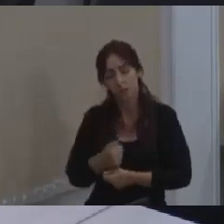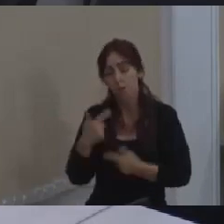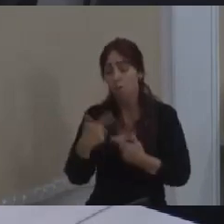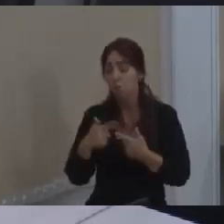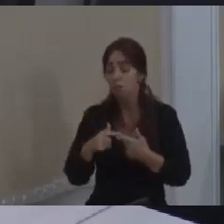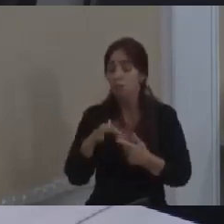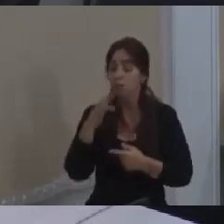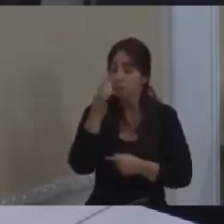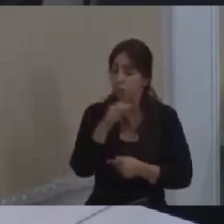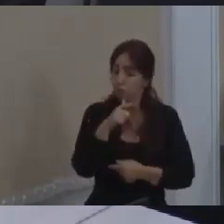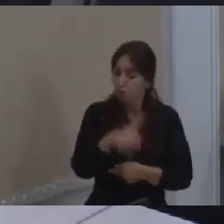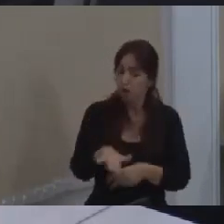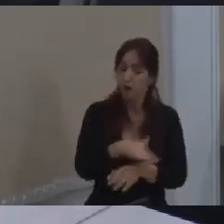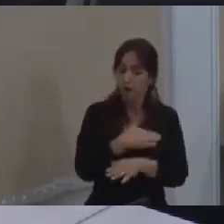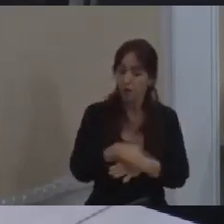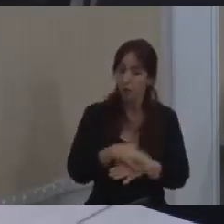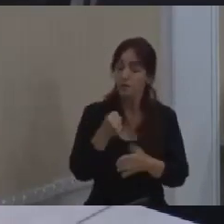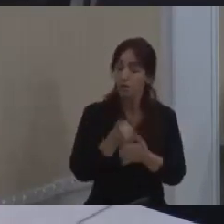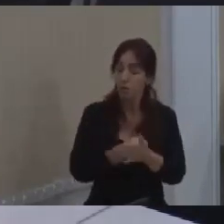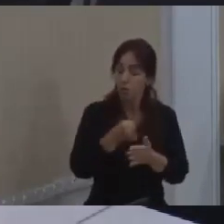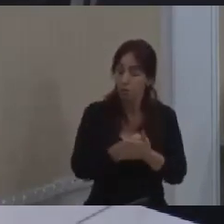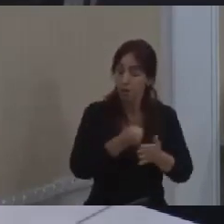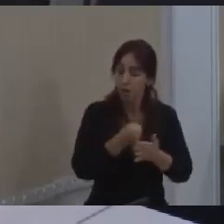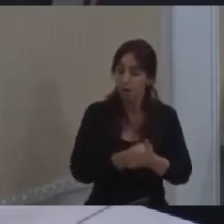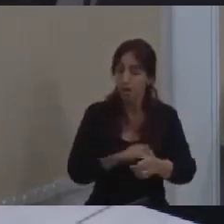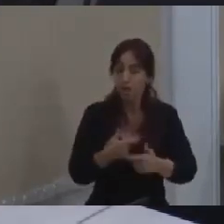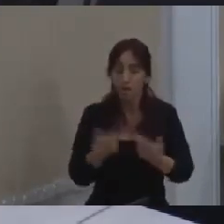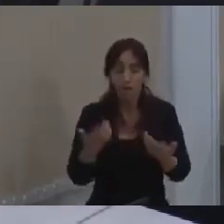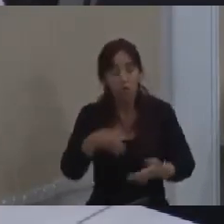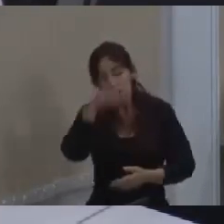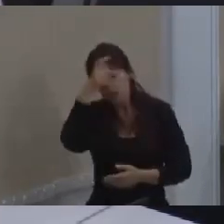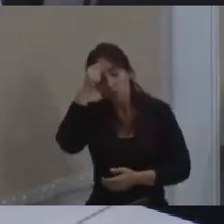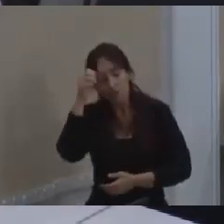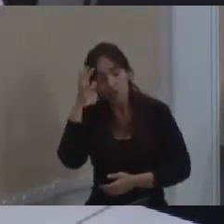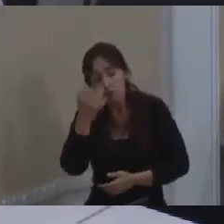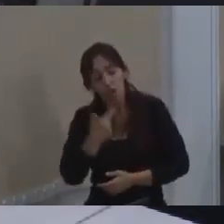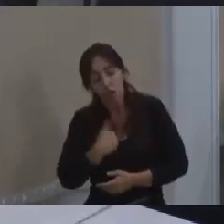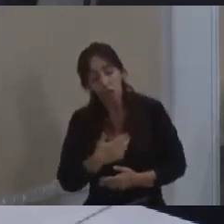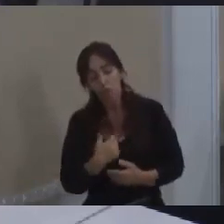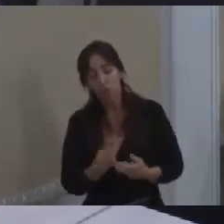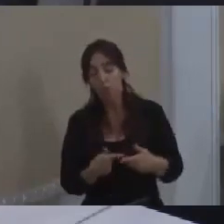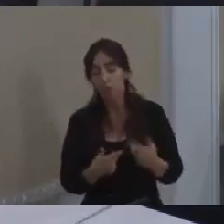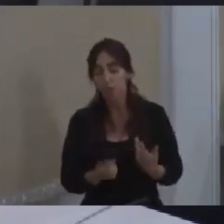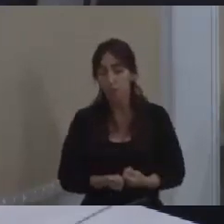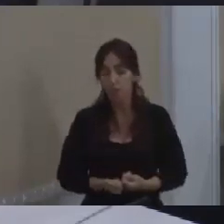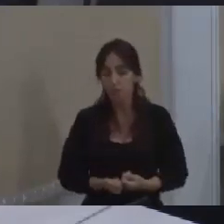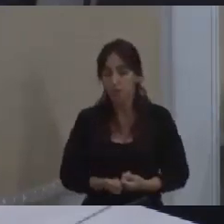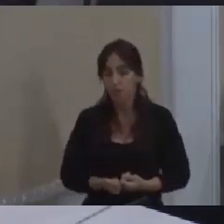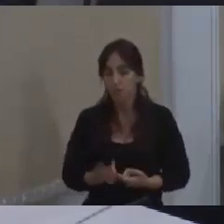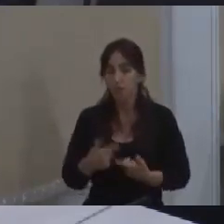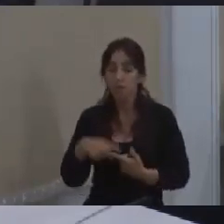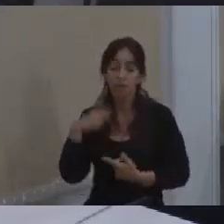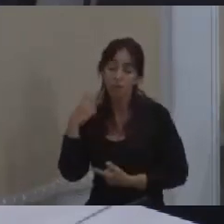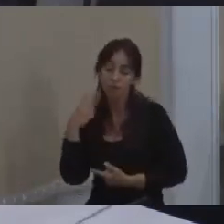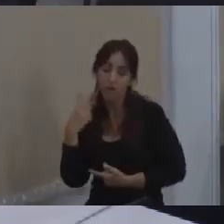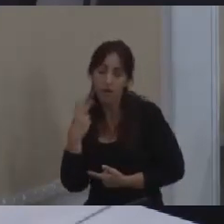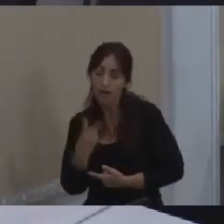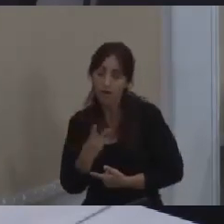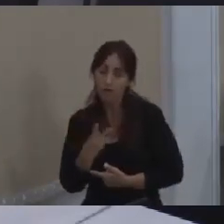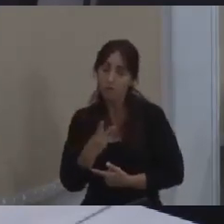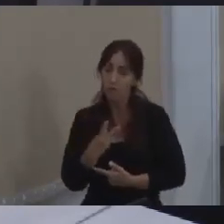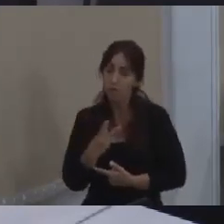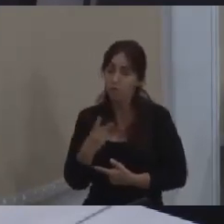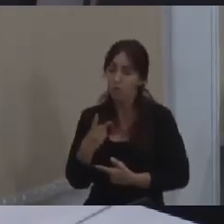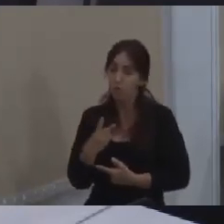lá nas ruas vereador Cleiton Xavier porque que não está porque a prefeitura não resolve o meu problema porque os vereadores deixaram passar batido e não